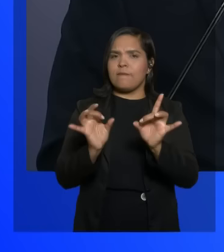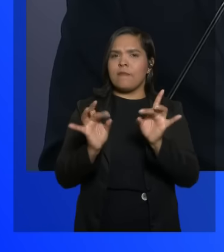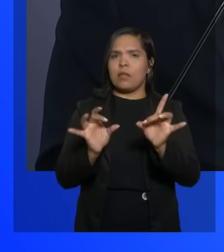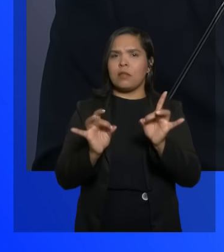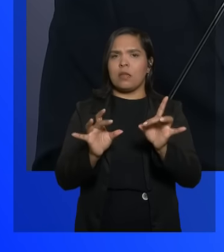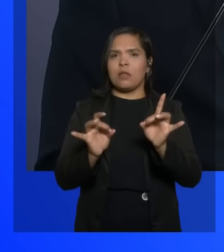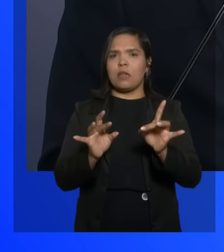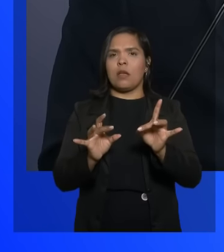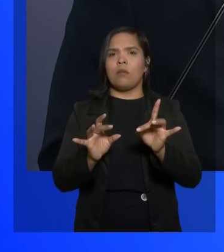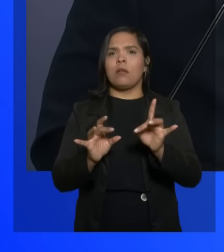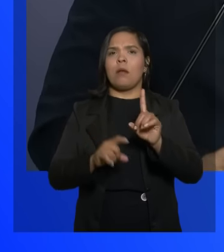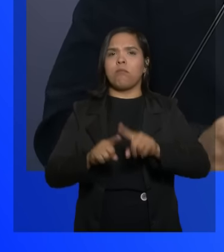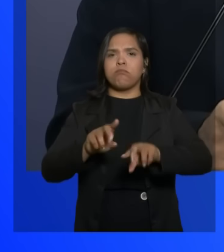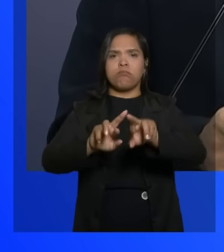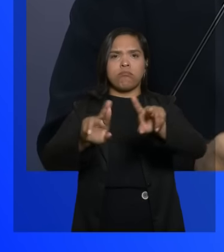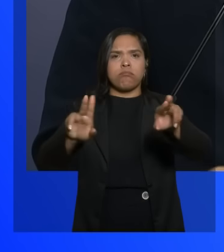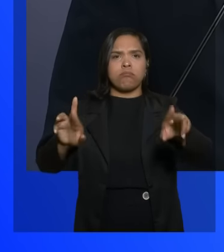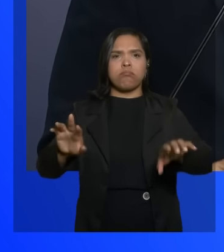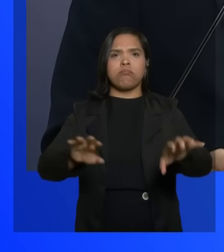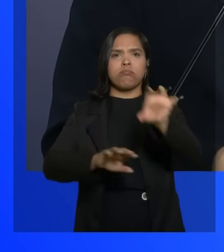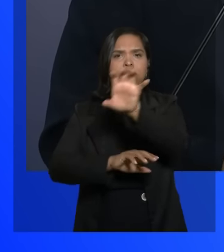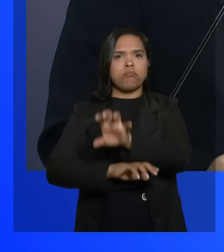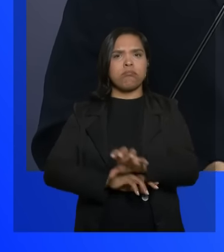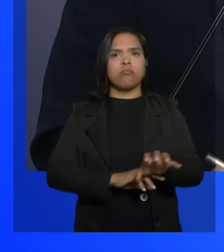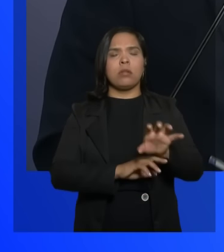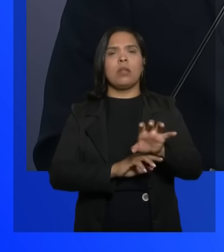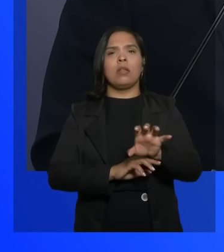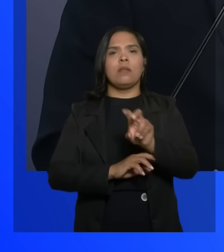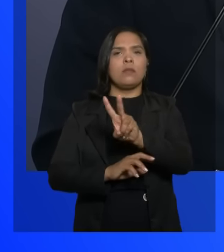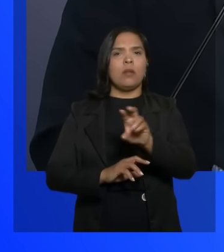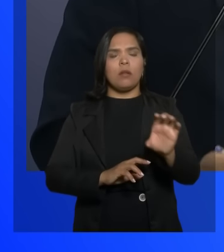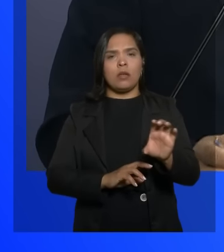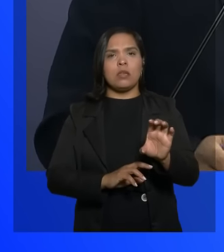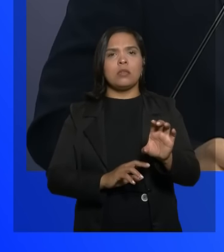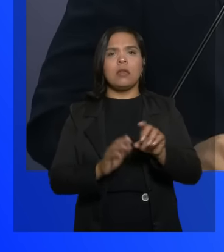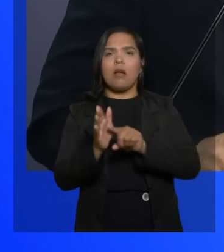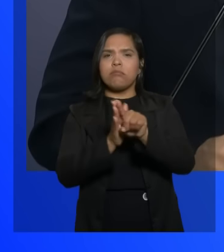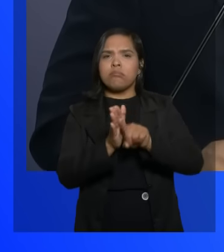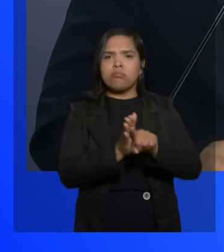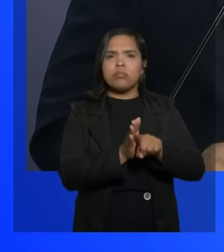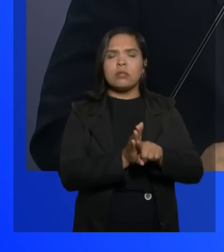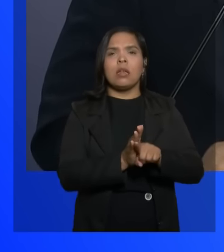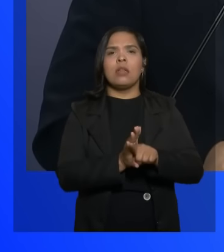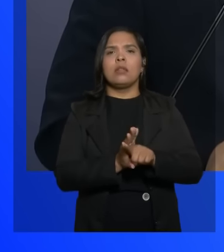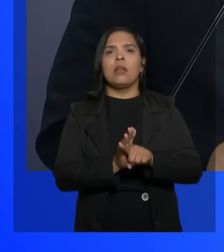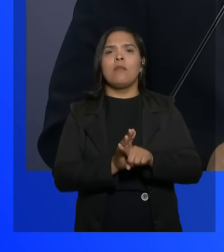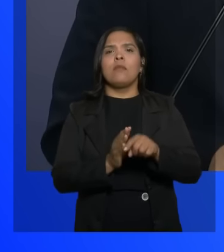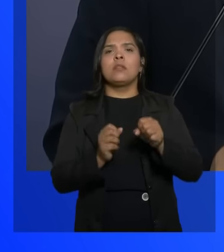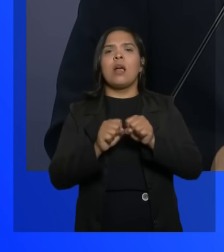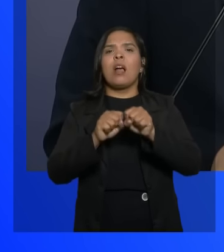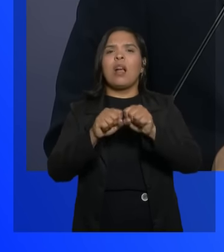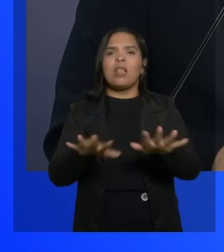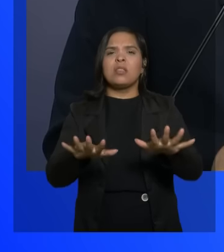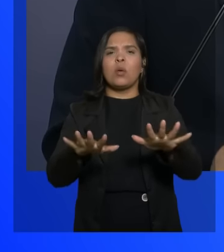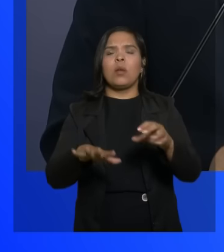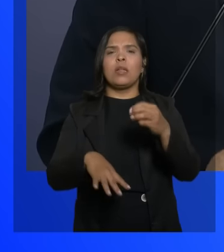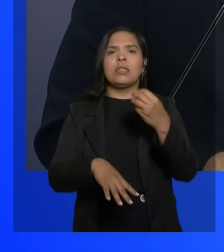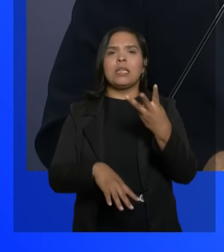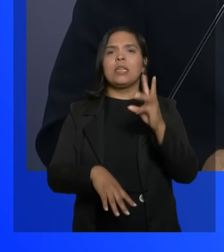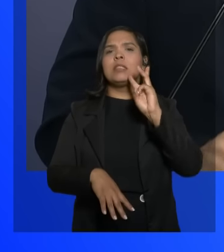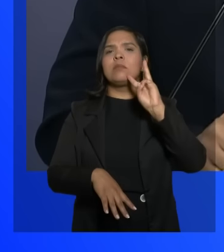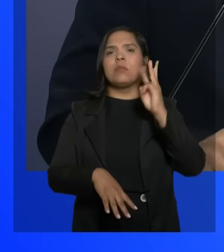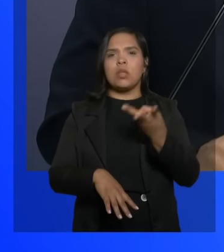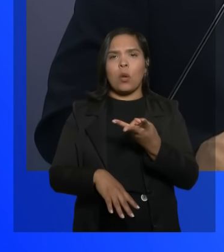máquinas de Vitória da Conquista e aí analisando as contas de Vitória da Conquista no primeiro ano a senhora gastou pouco mais de 3 milhões com